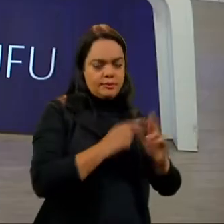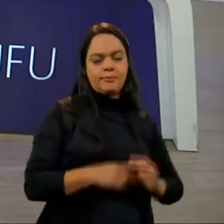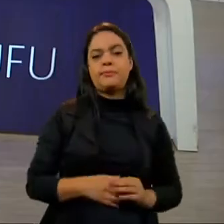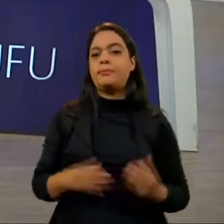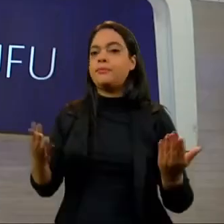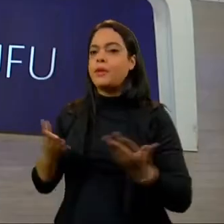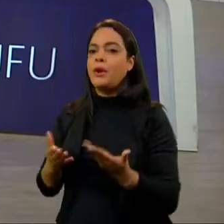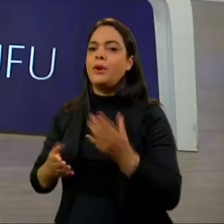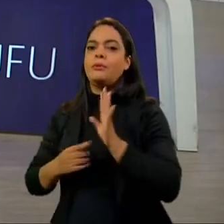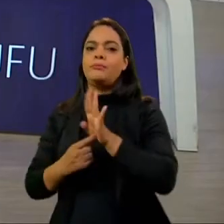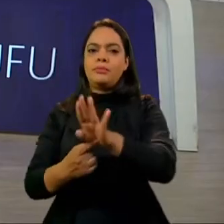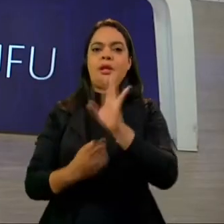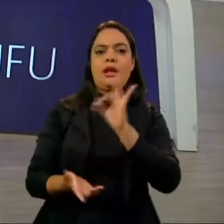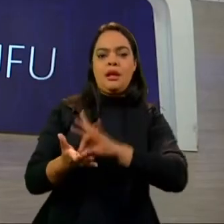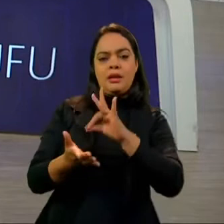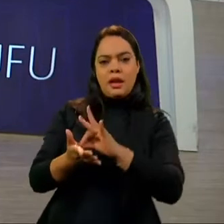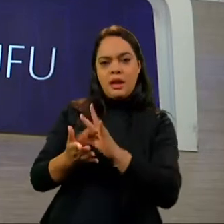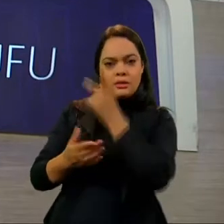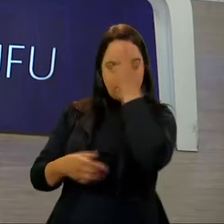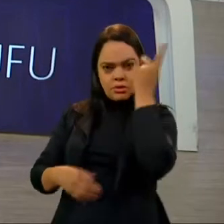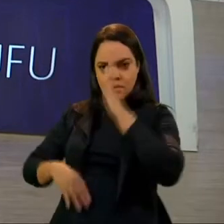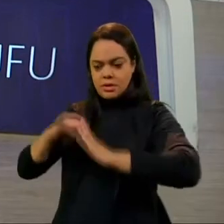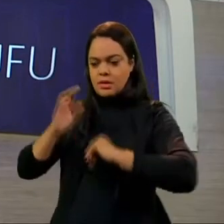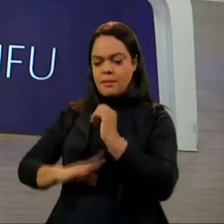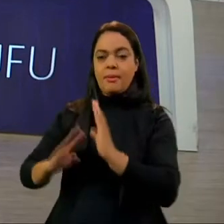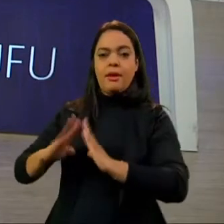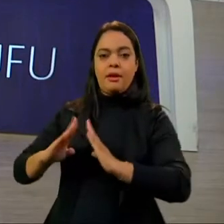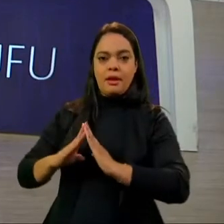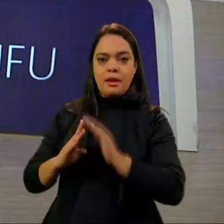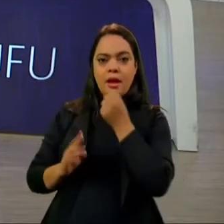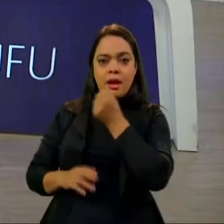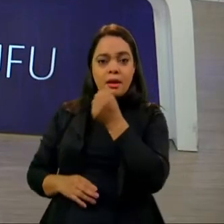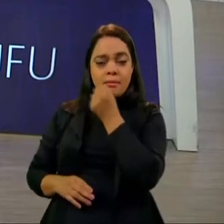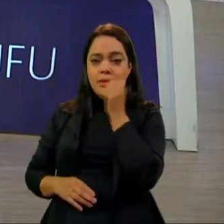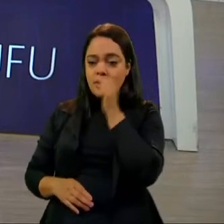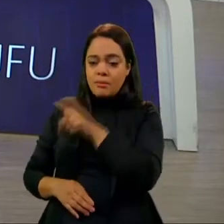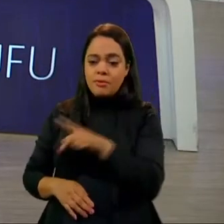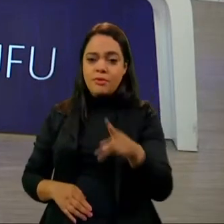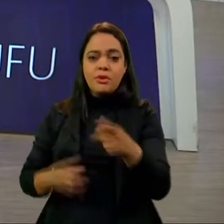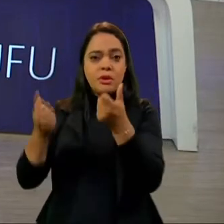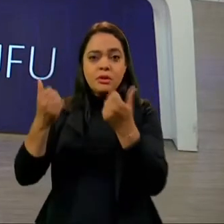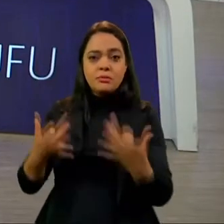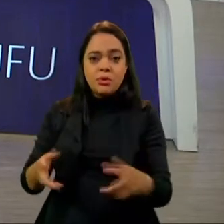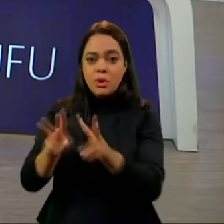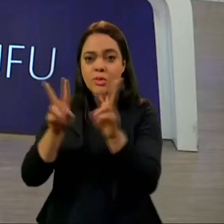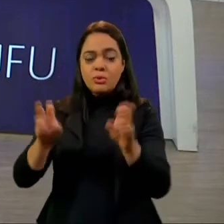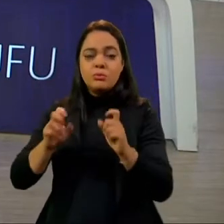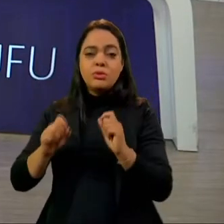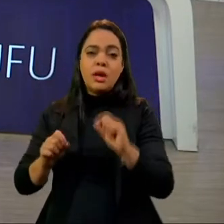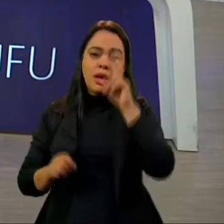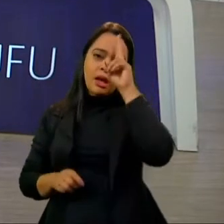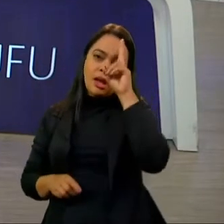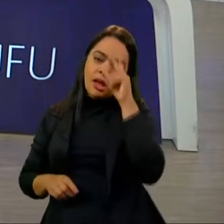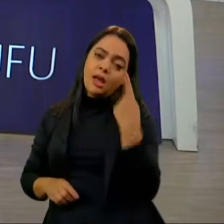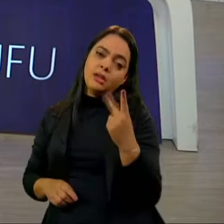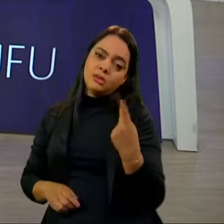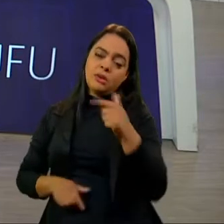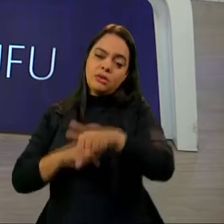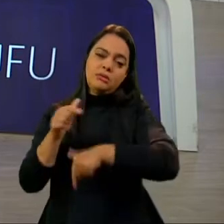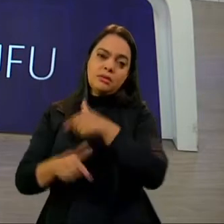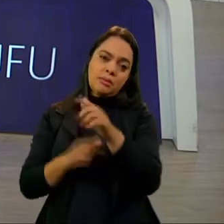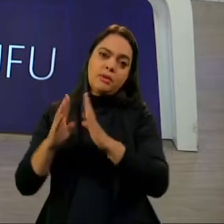indo para a realidade da categoria dos trabalhadores domésticos, na reportagem, a professora comentou sobre a história do trabalhador